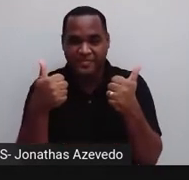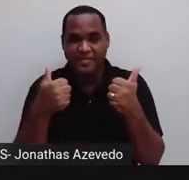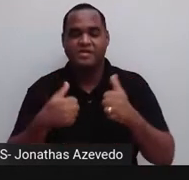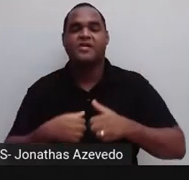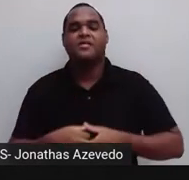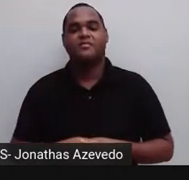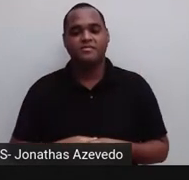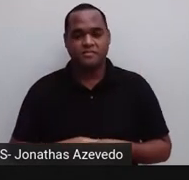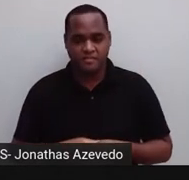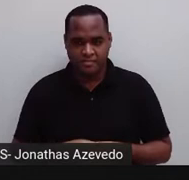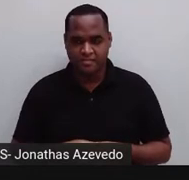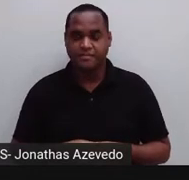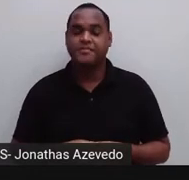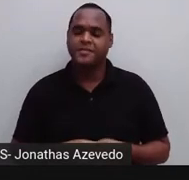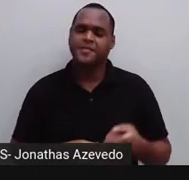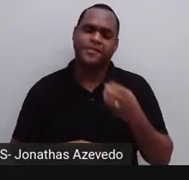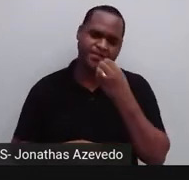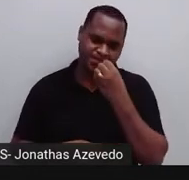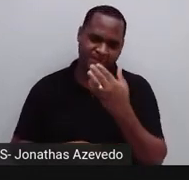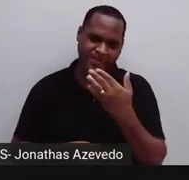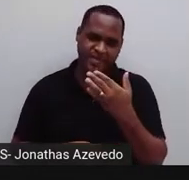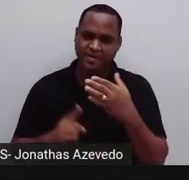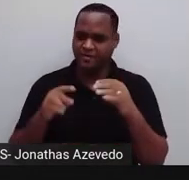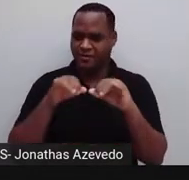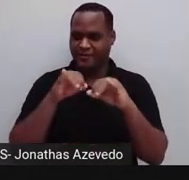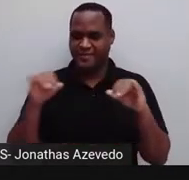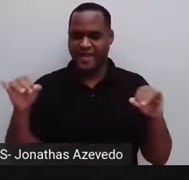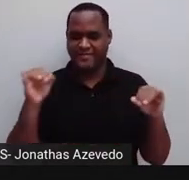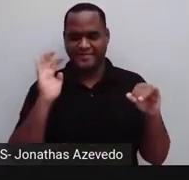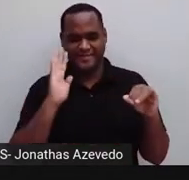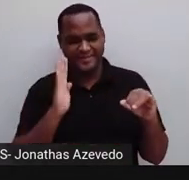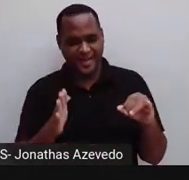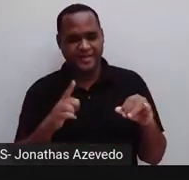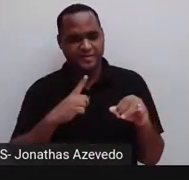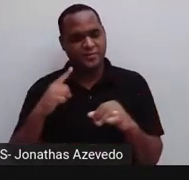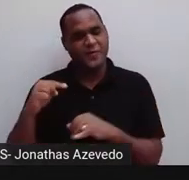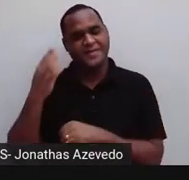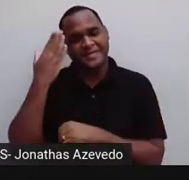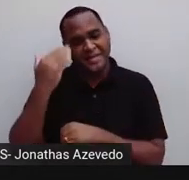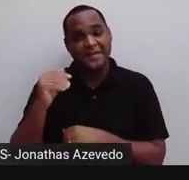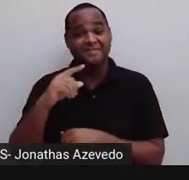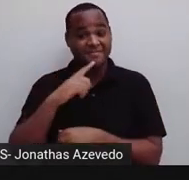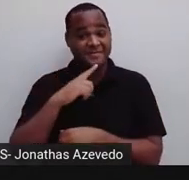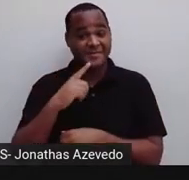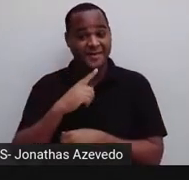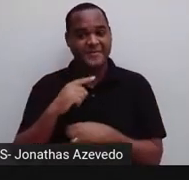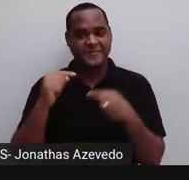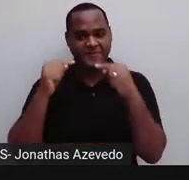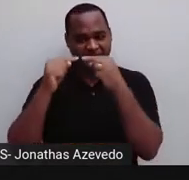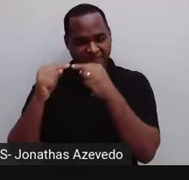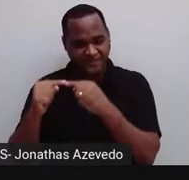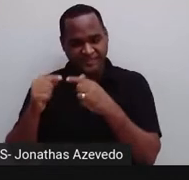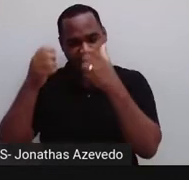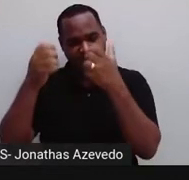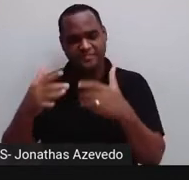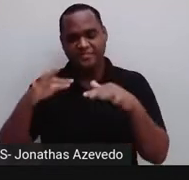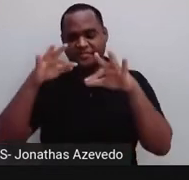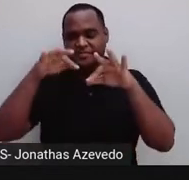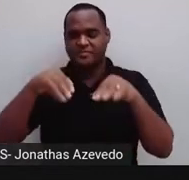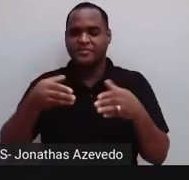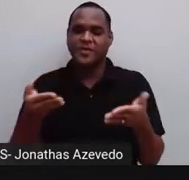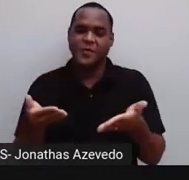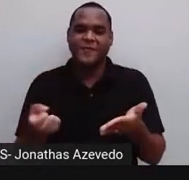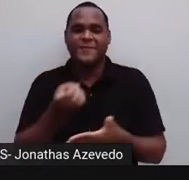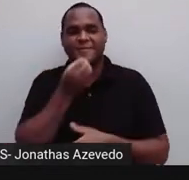Bom, mas como eu já anunciei como a gente já sabe que essa é a nossa última aula aqui